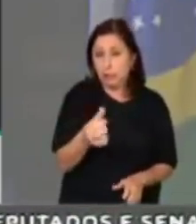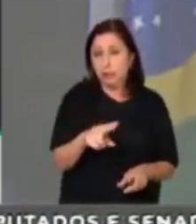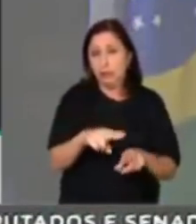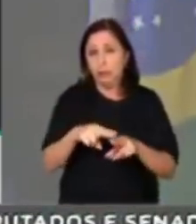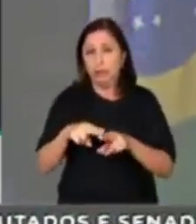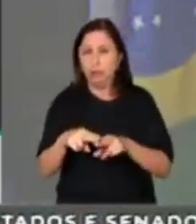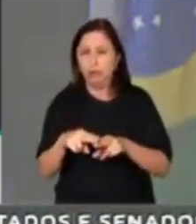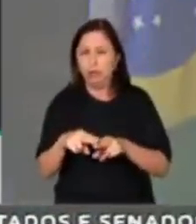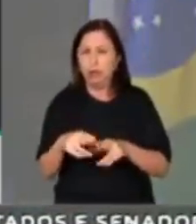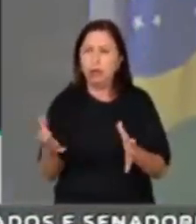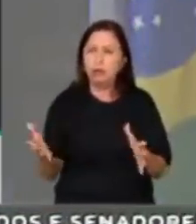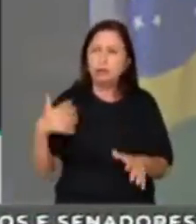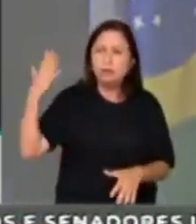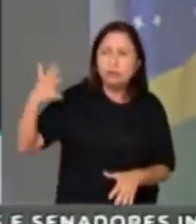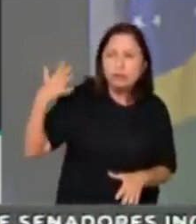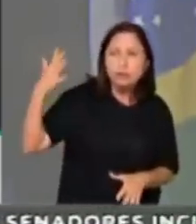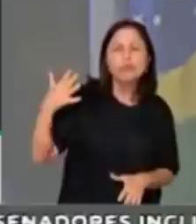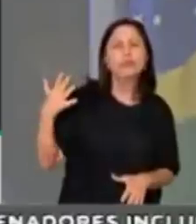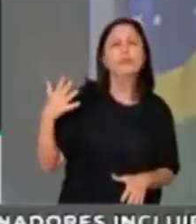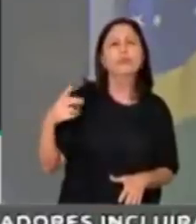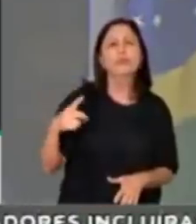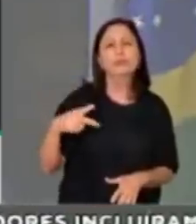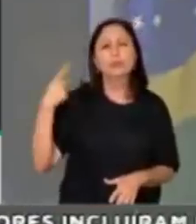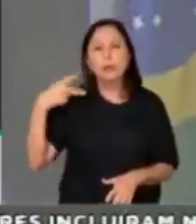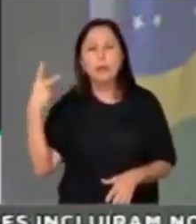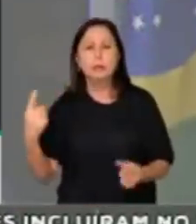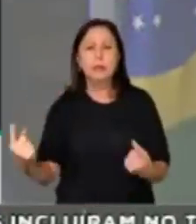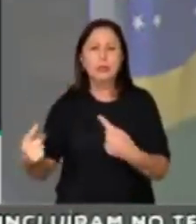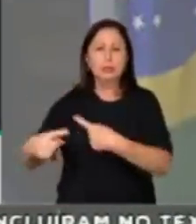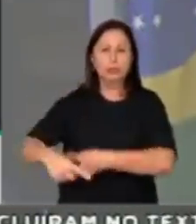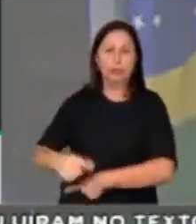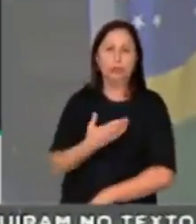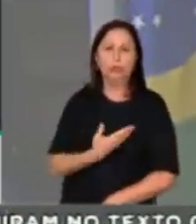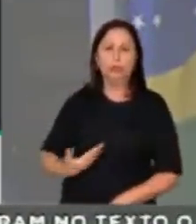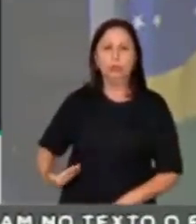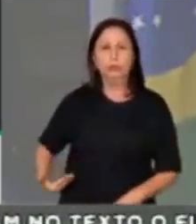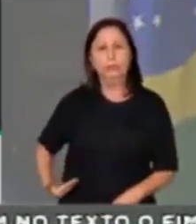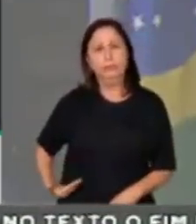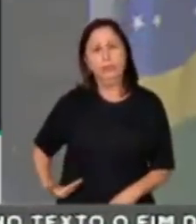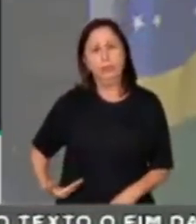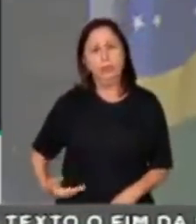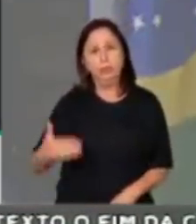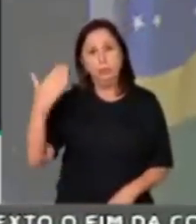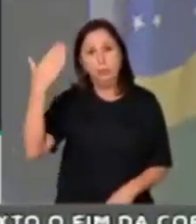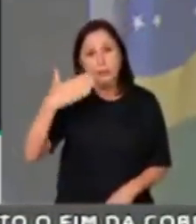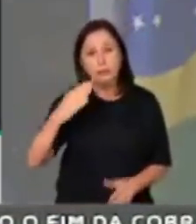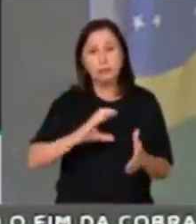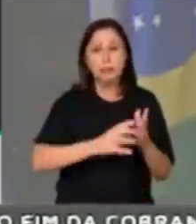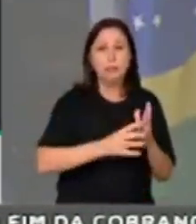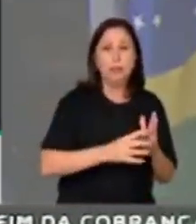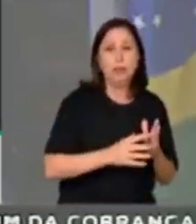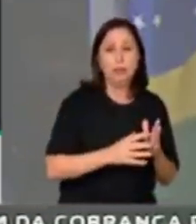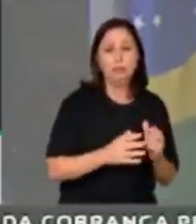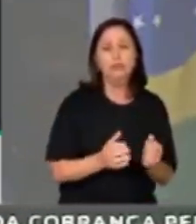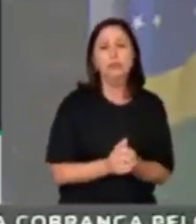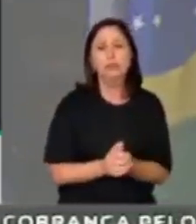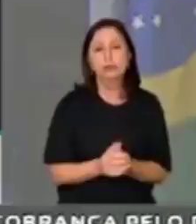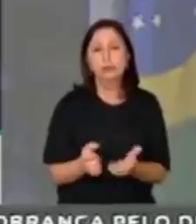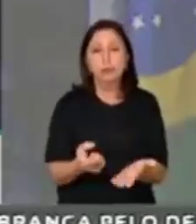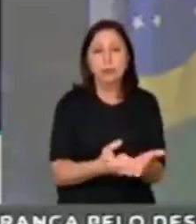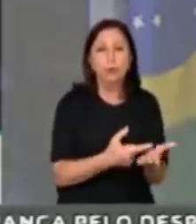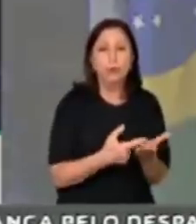discursos dos excelentíssimos parlamentares de oposição, os parlamentares principalmente dos partidos que fecharam questão